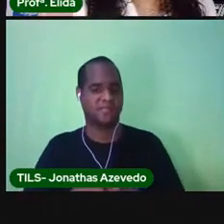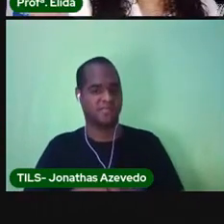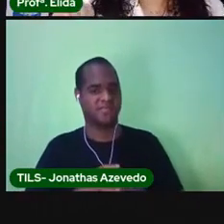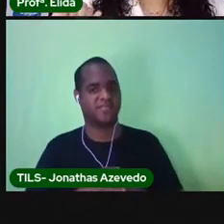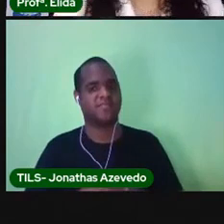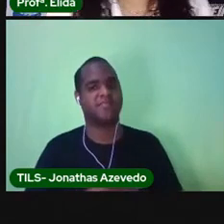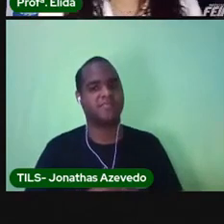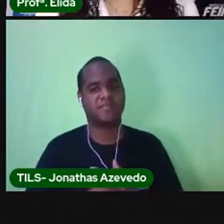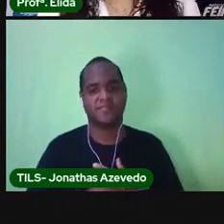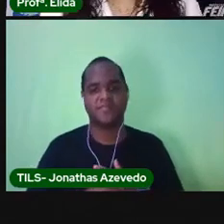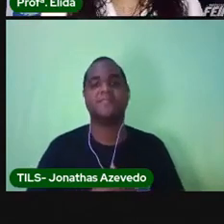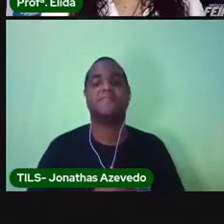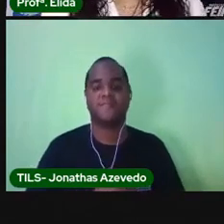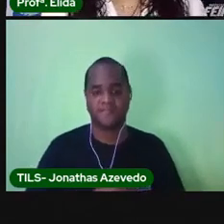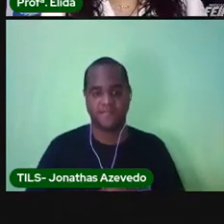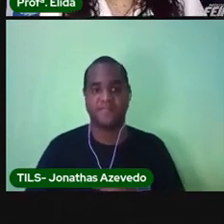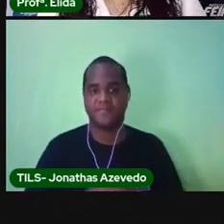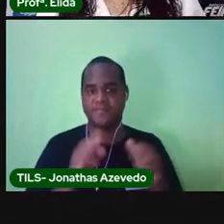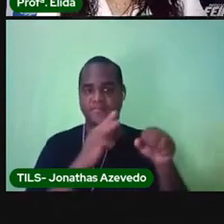Pelo WhatsApp.